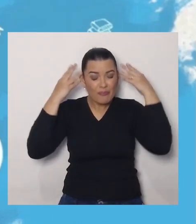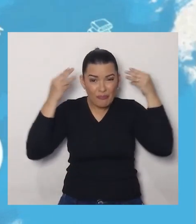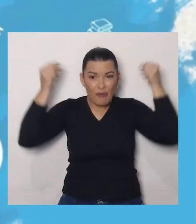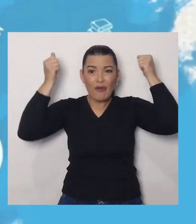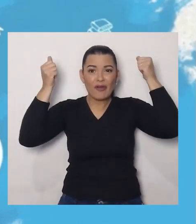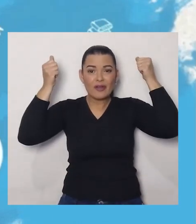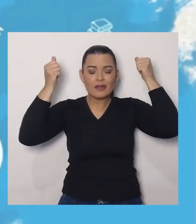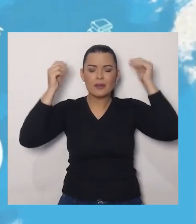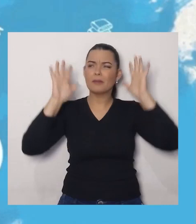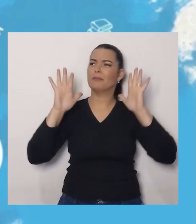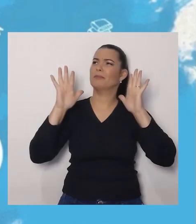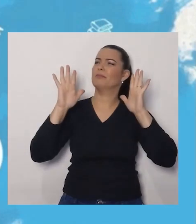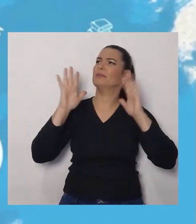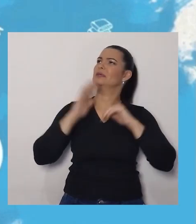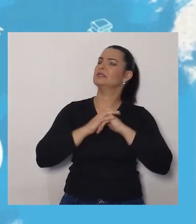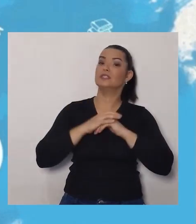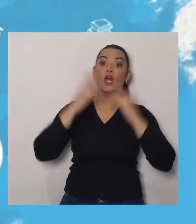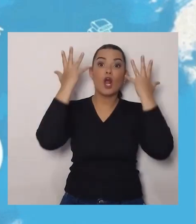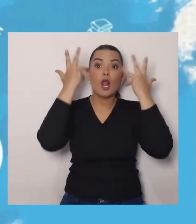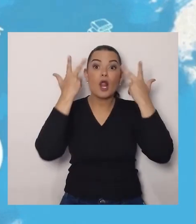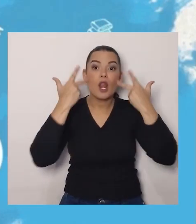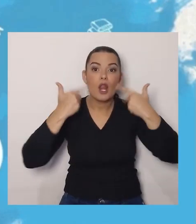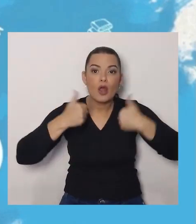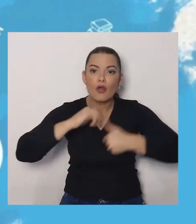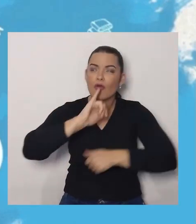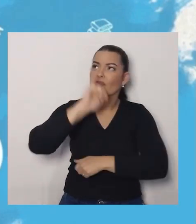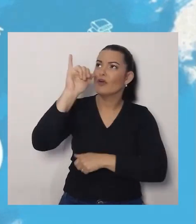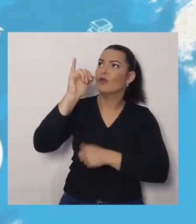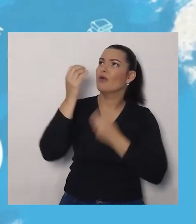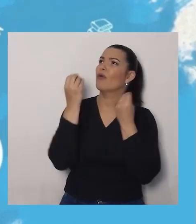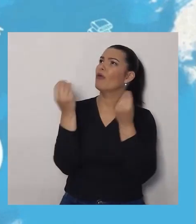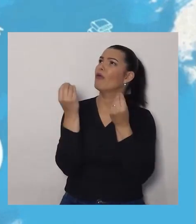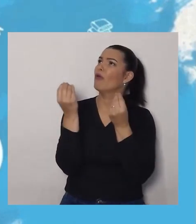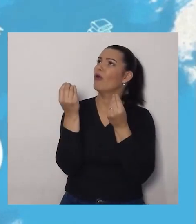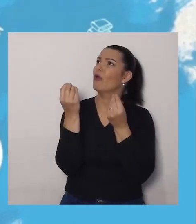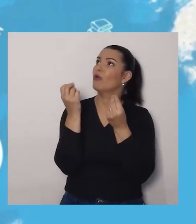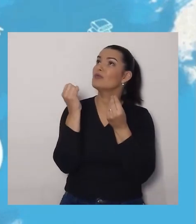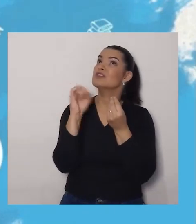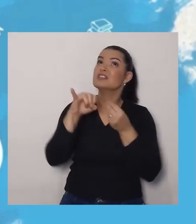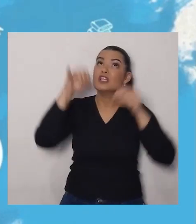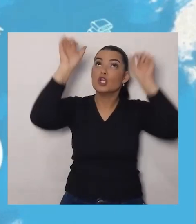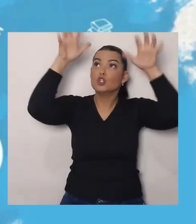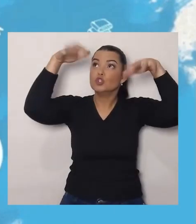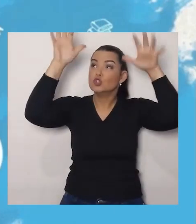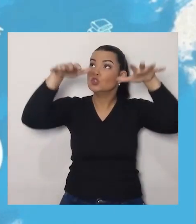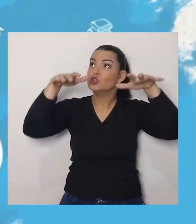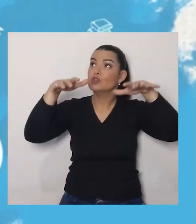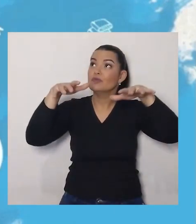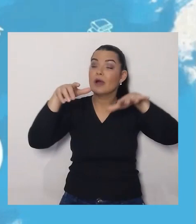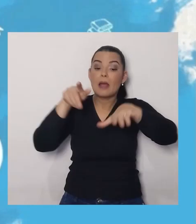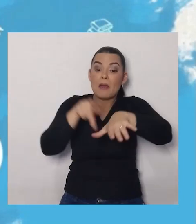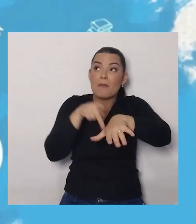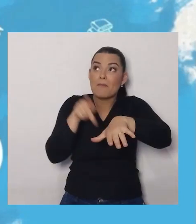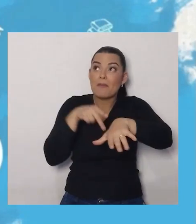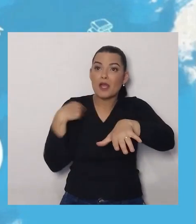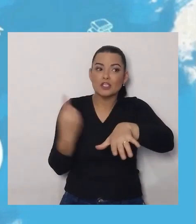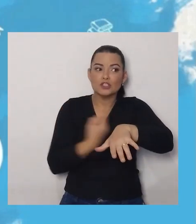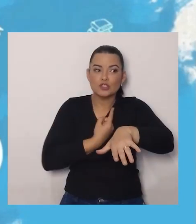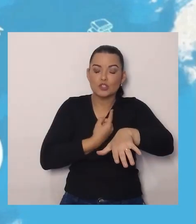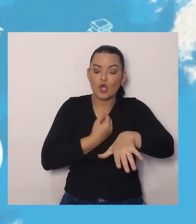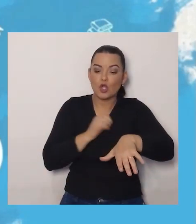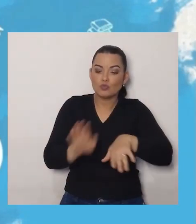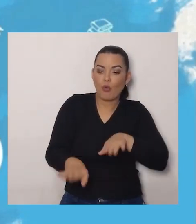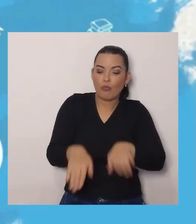se chover muito, o rio vai molhar as nossas patas, não as nossas orelhas. Que